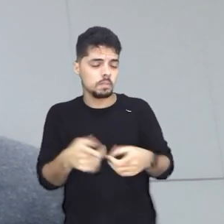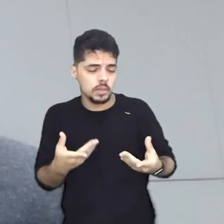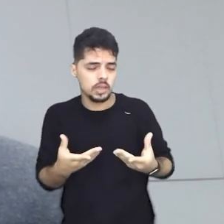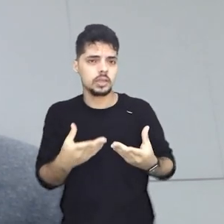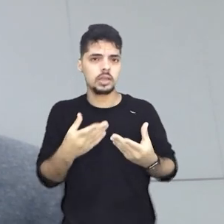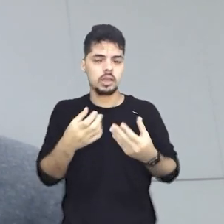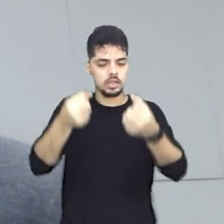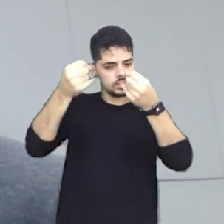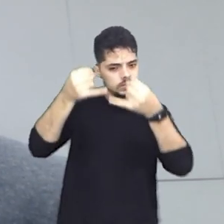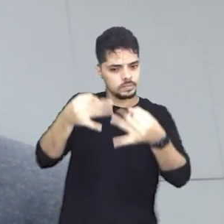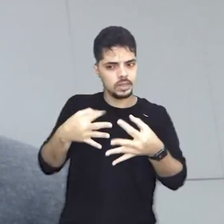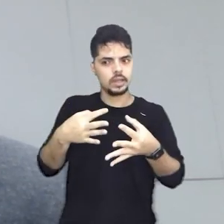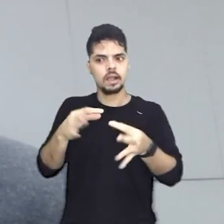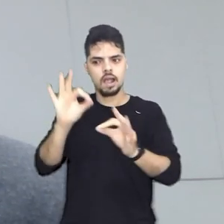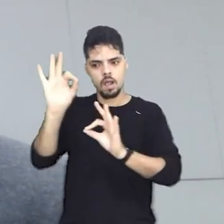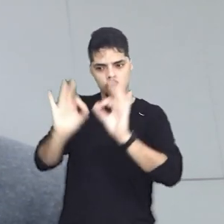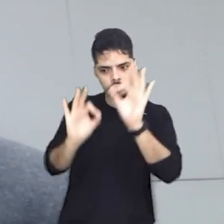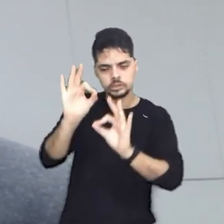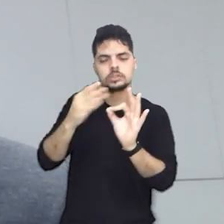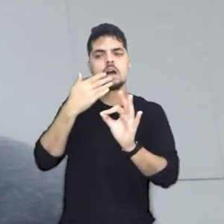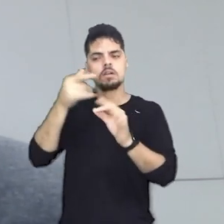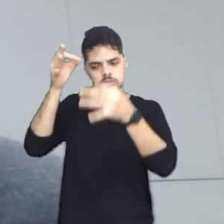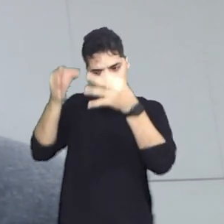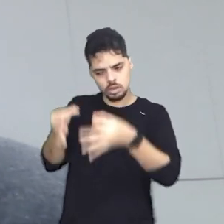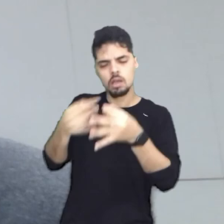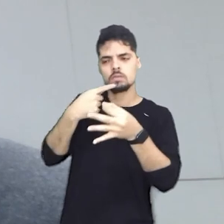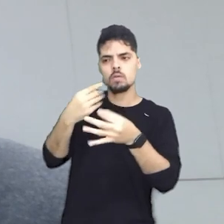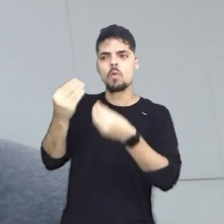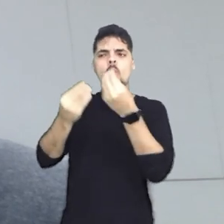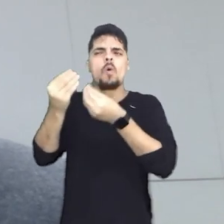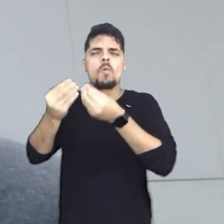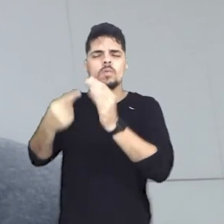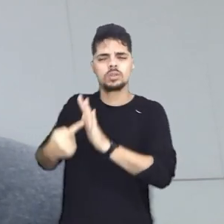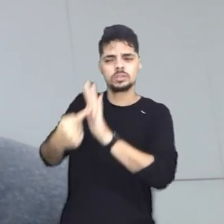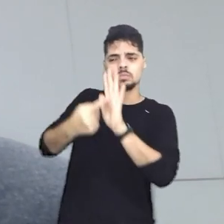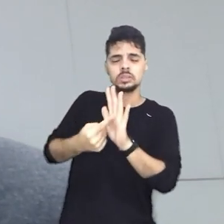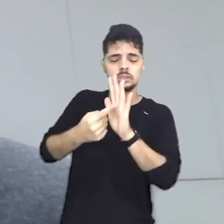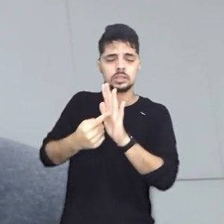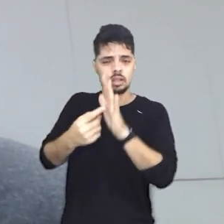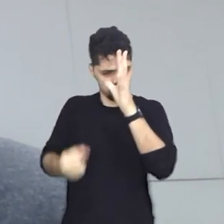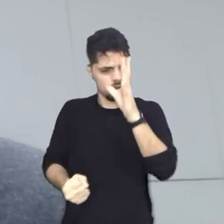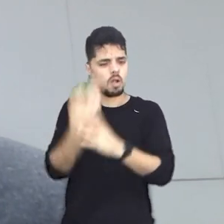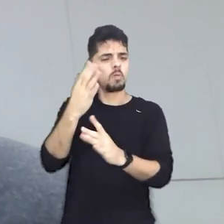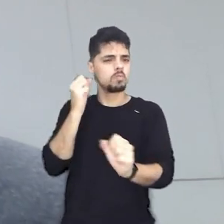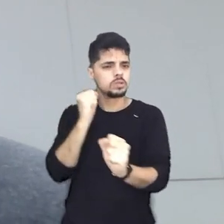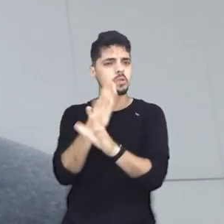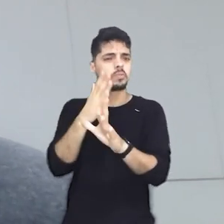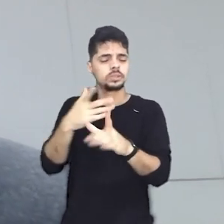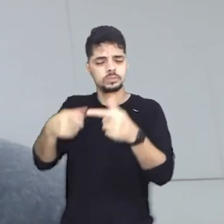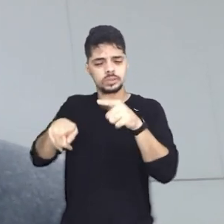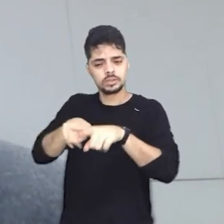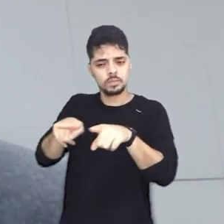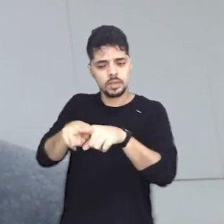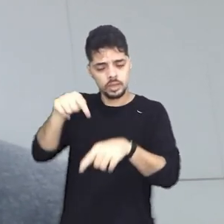extensão prática dessas mesmas ideias entre os herdeiros do